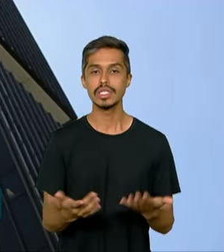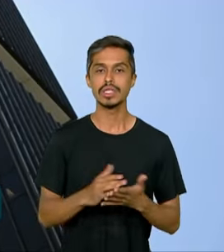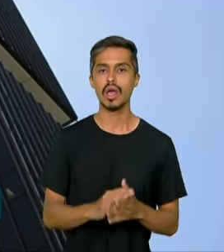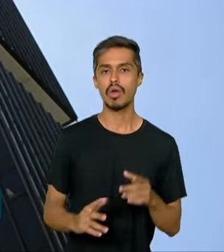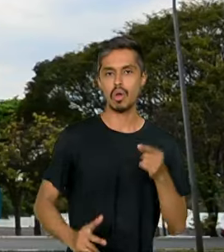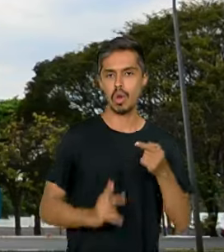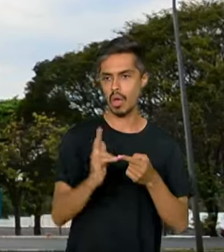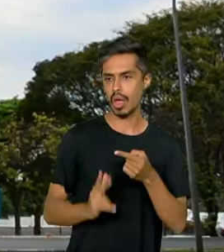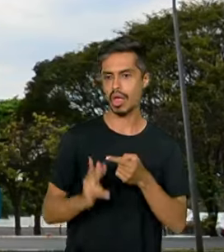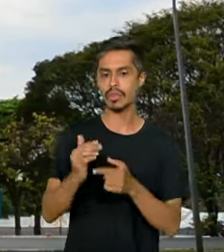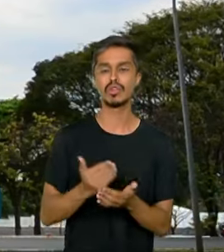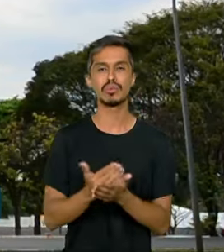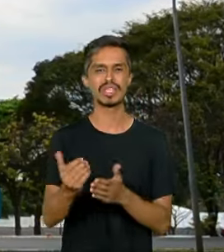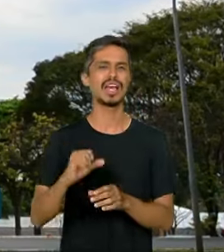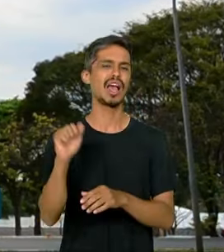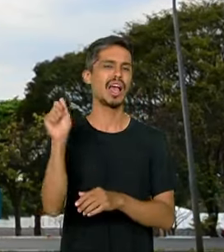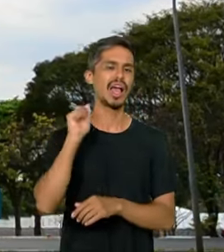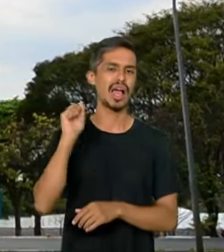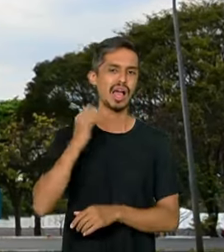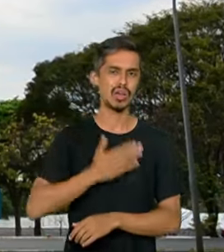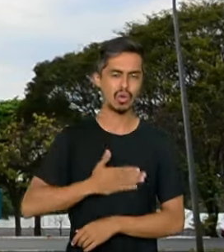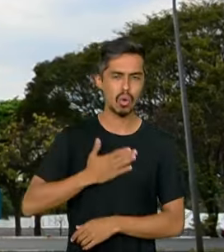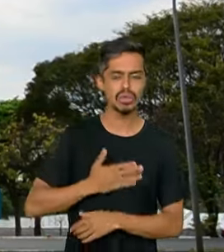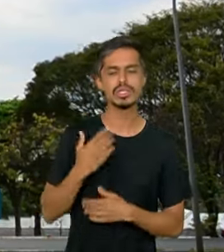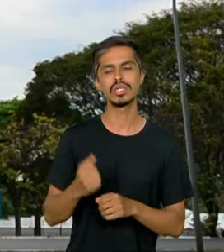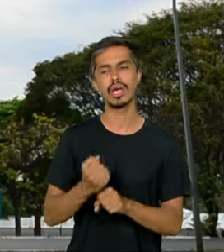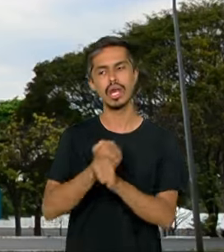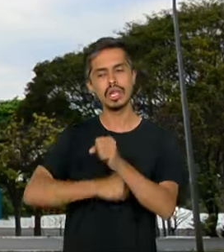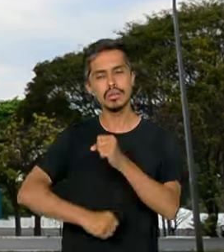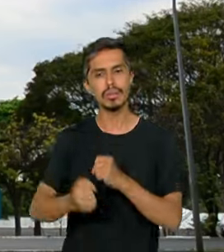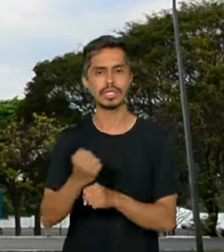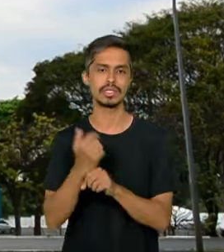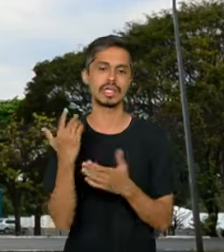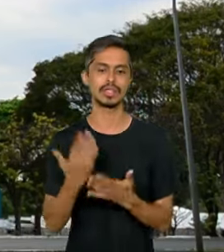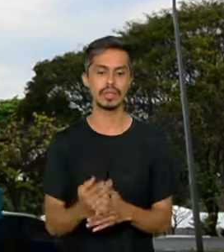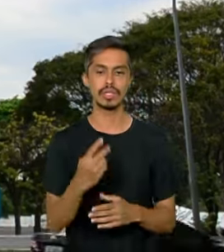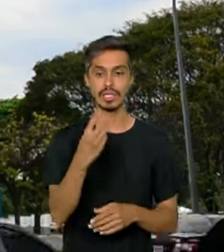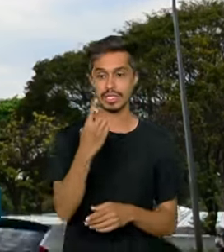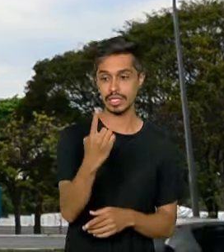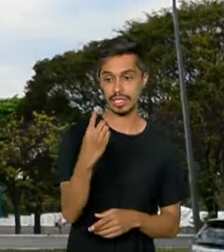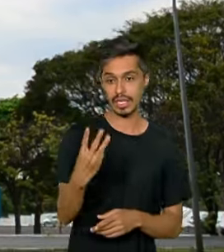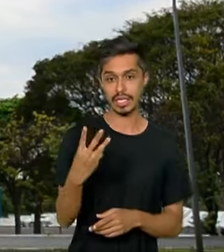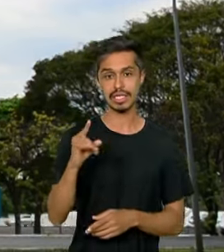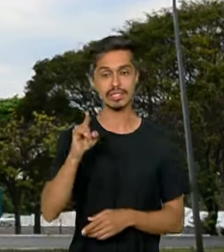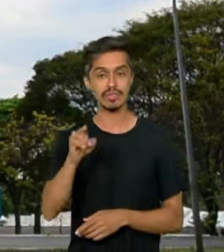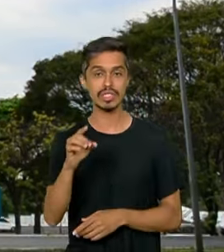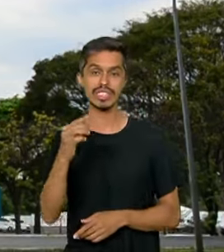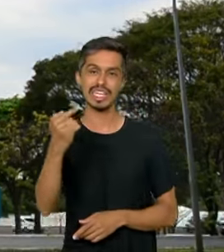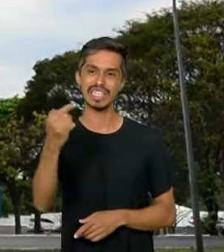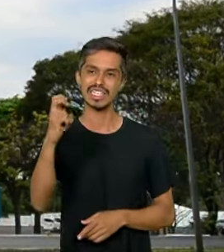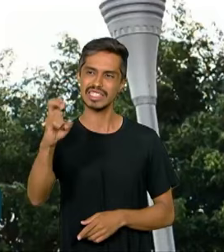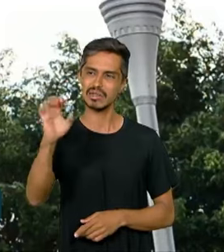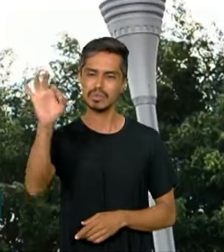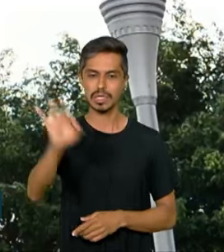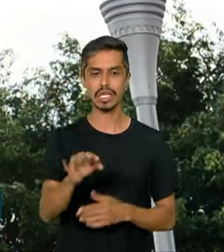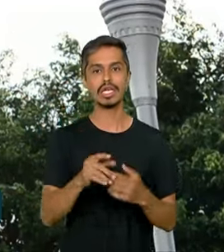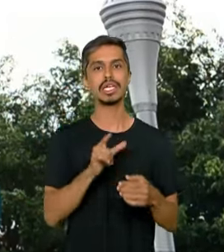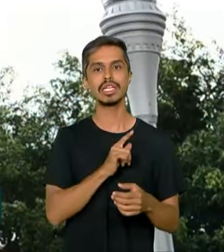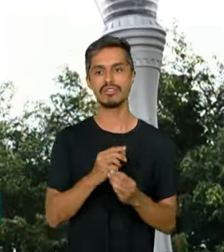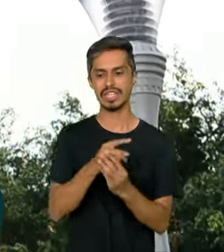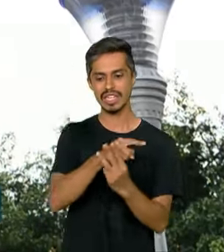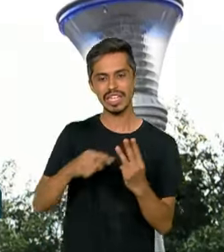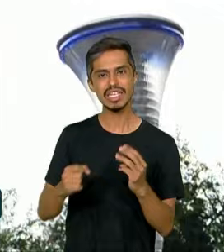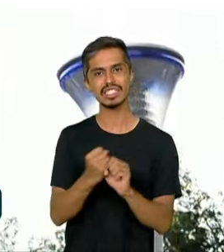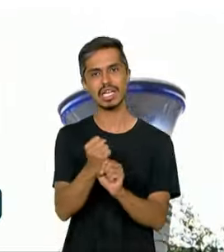começou em agosto do ano passado, quando a Selic estava em 13,75% e ficou aí três anos sem cortes